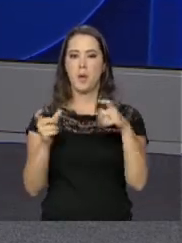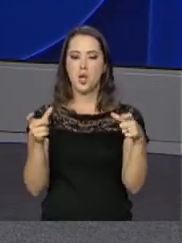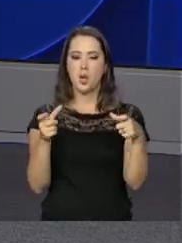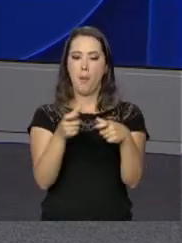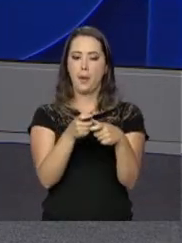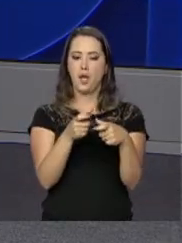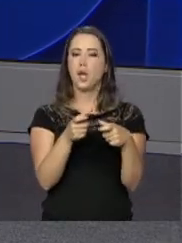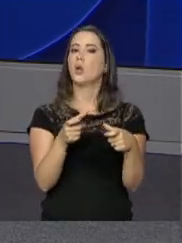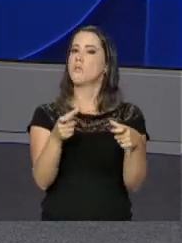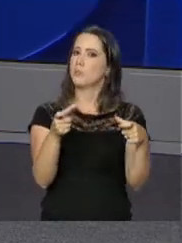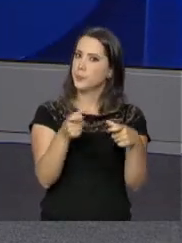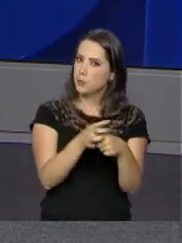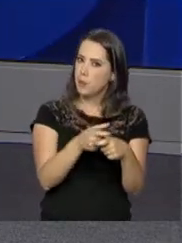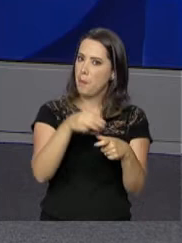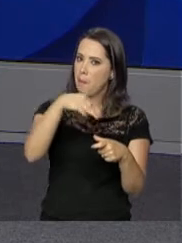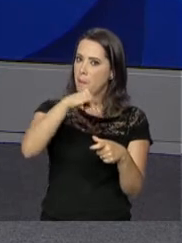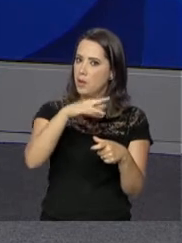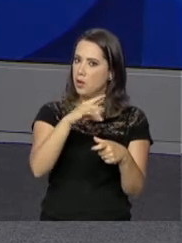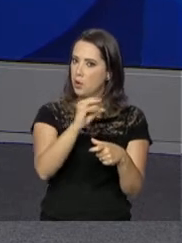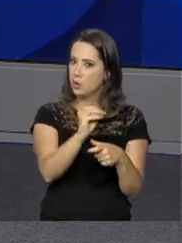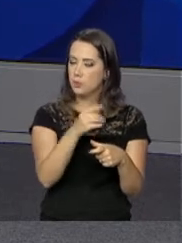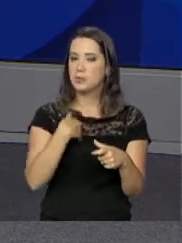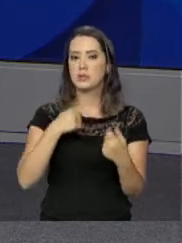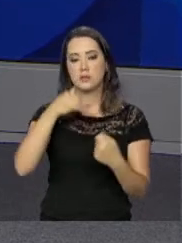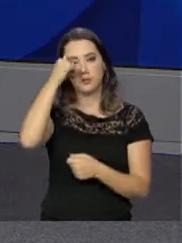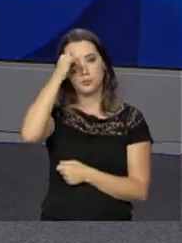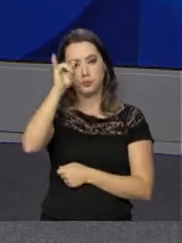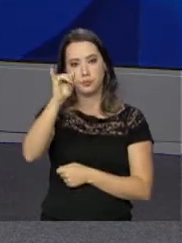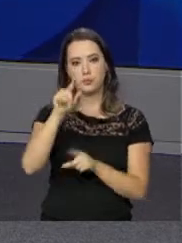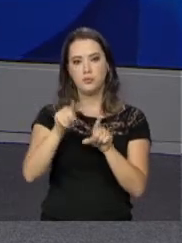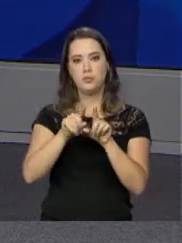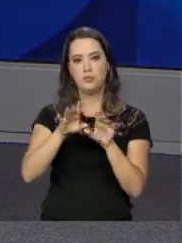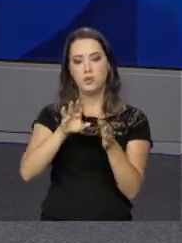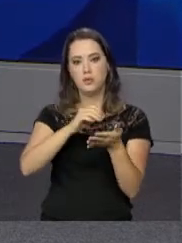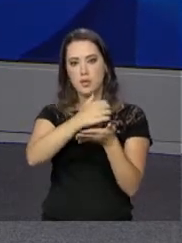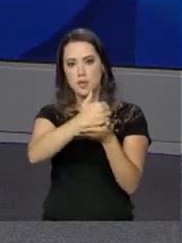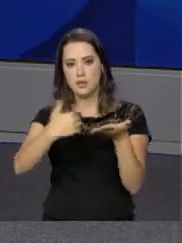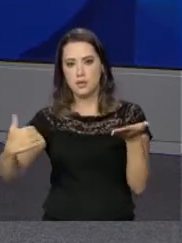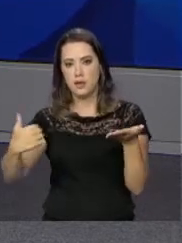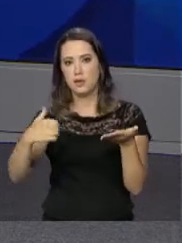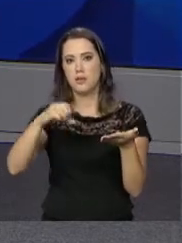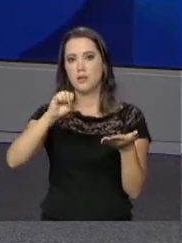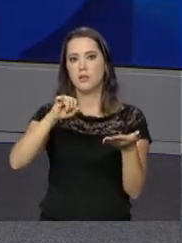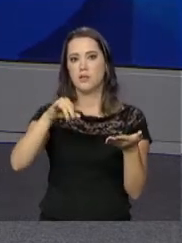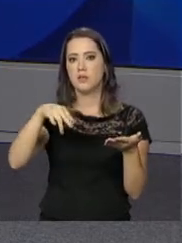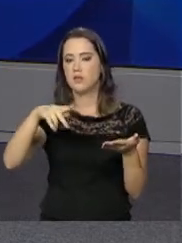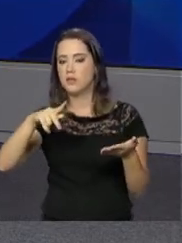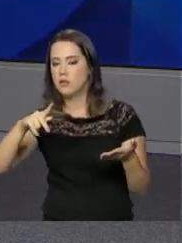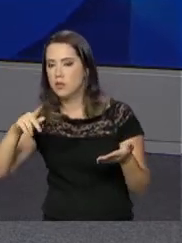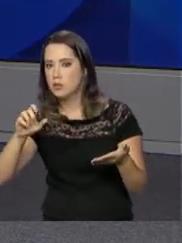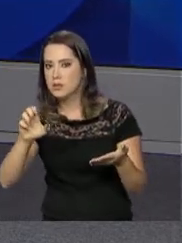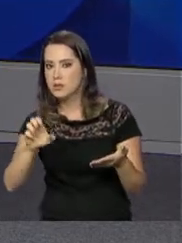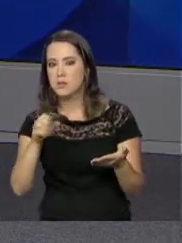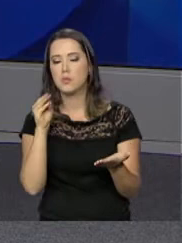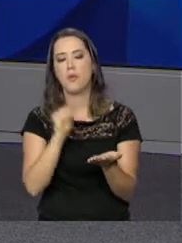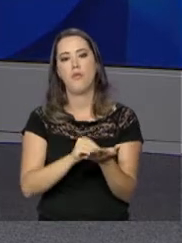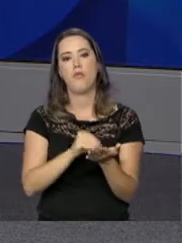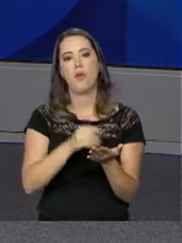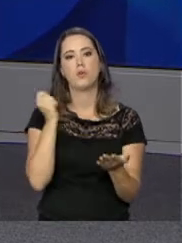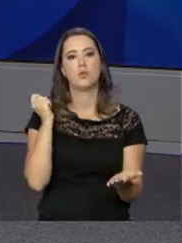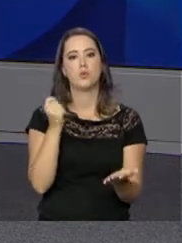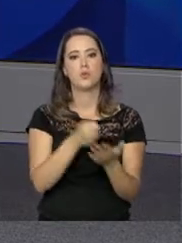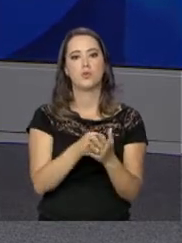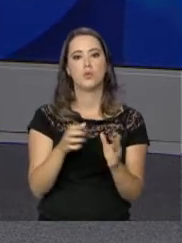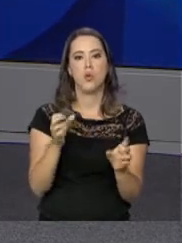microempresas devem ficar atentas para evitar a exclusão do Simples Nacional. O motivo é a inadimplência, que